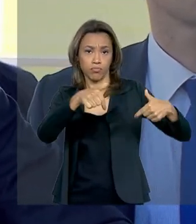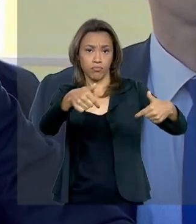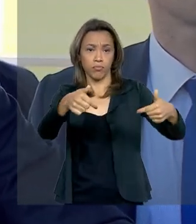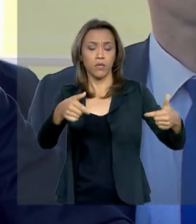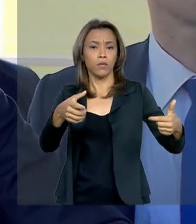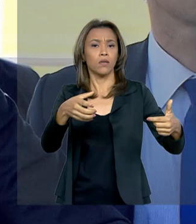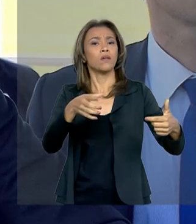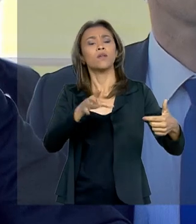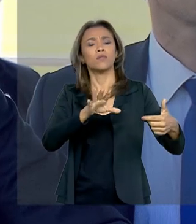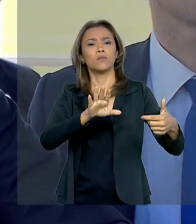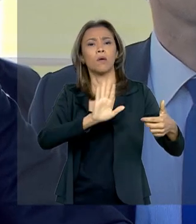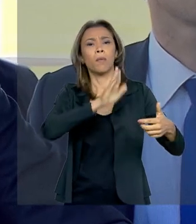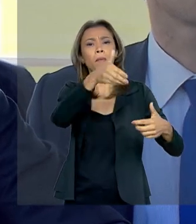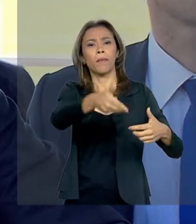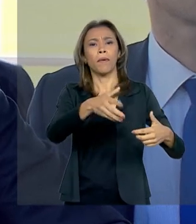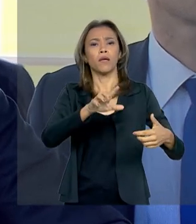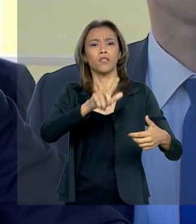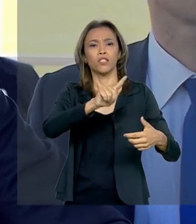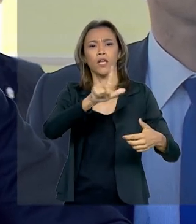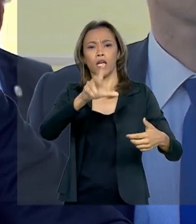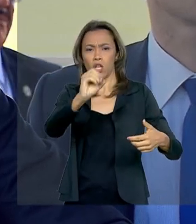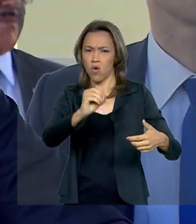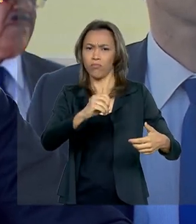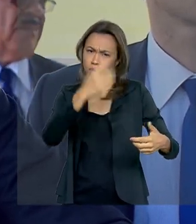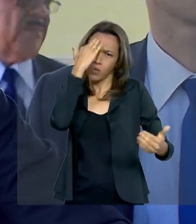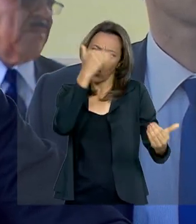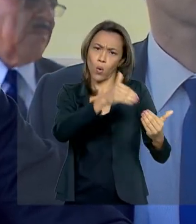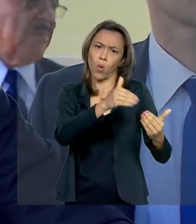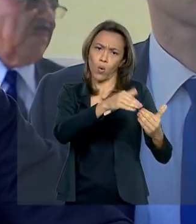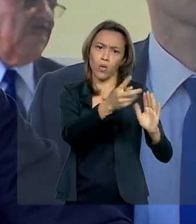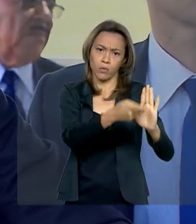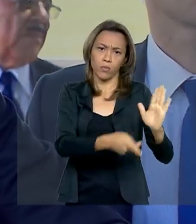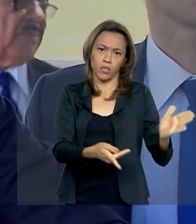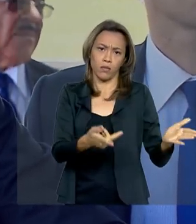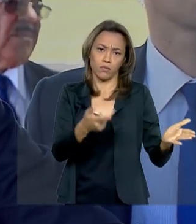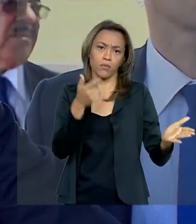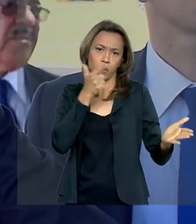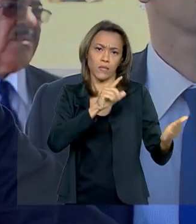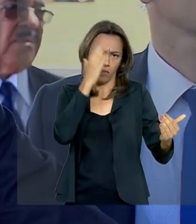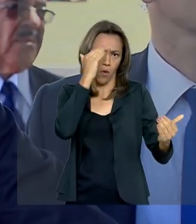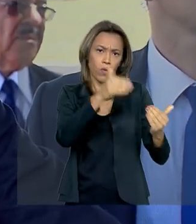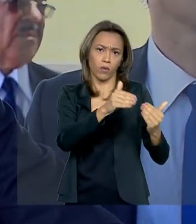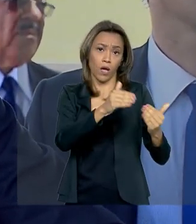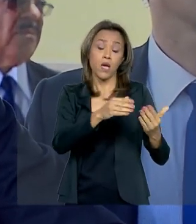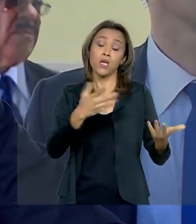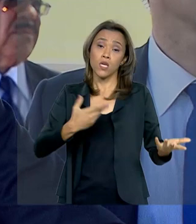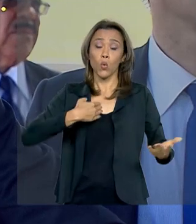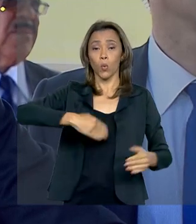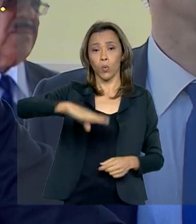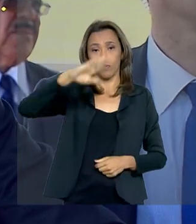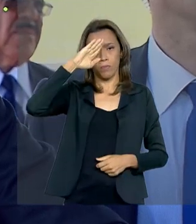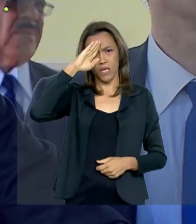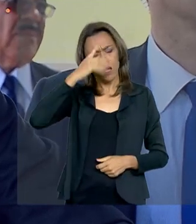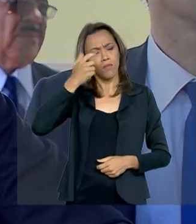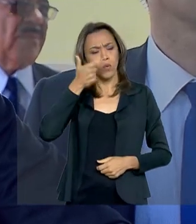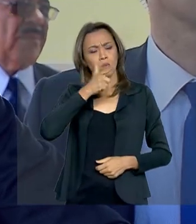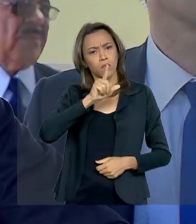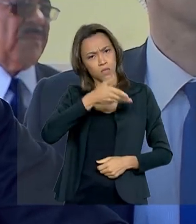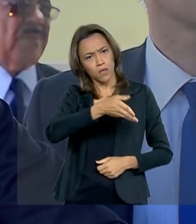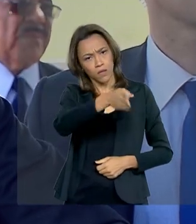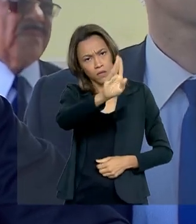e ele não votasse favorável a esse projeto. Nós queremos é com esse projeto que o militar, após cumprir a sua missão,